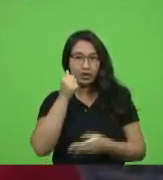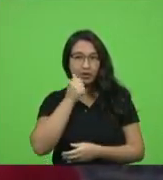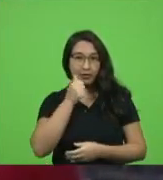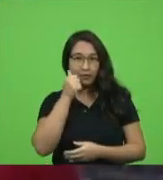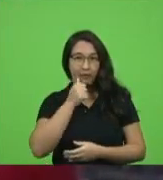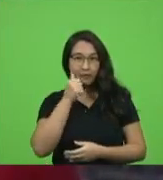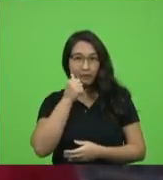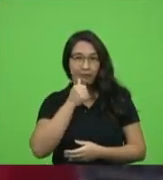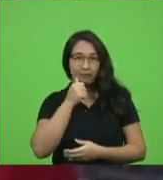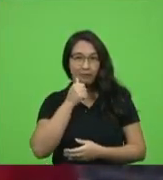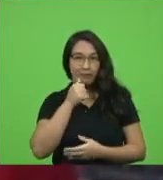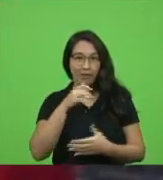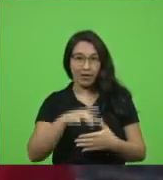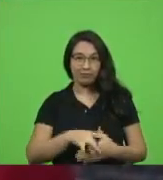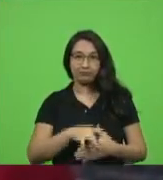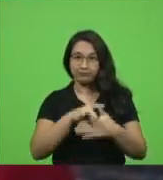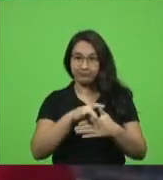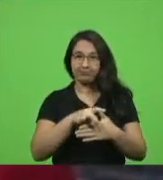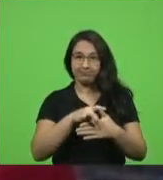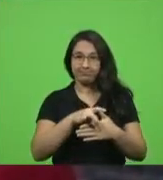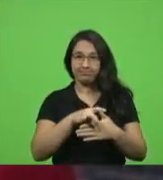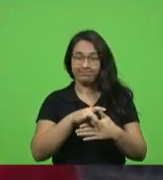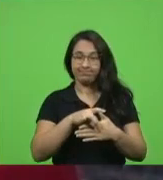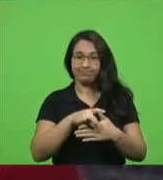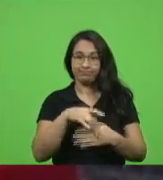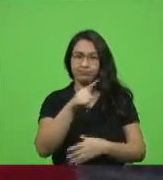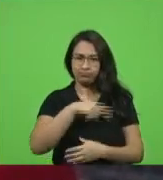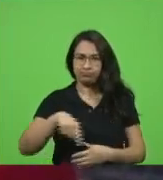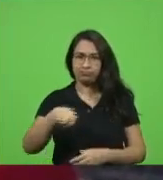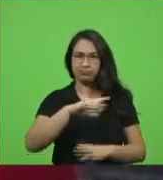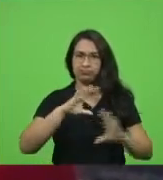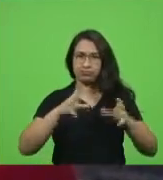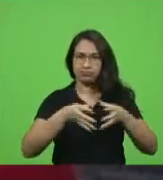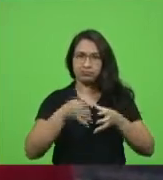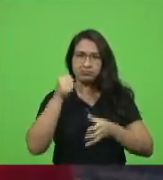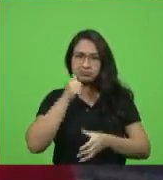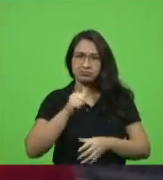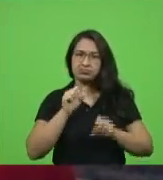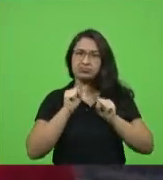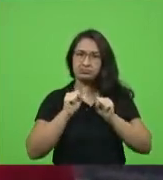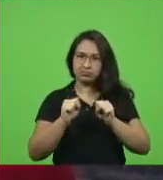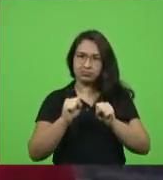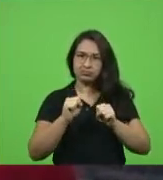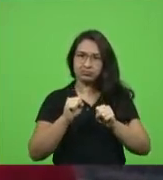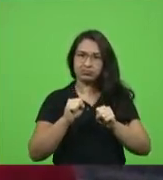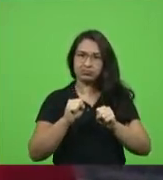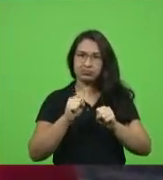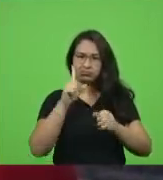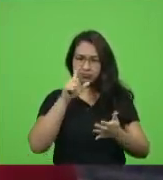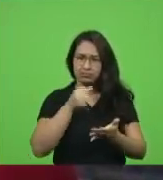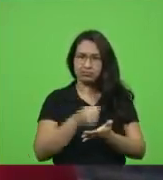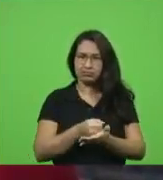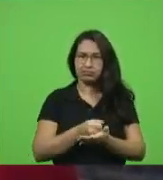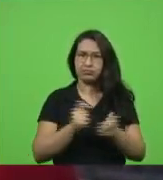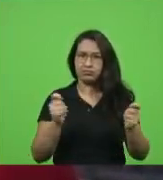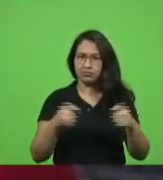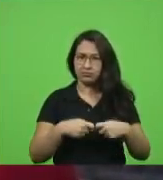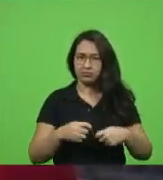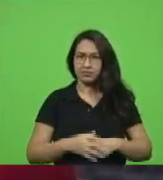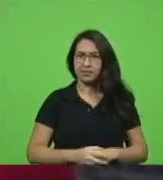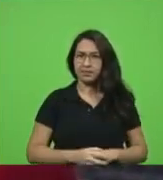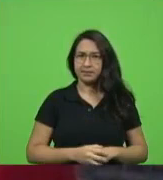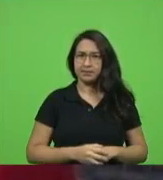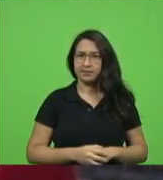nós mulheres também temos o direito de protagonizar a tomada de decisões graças a